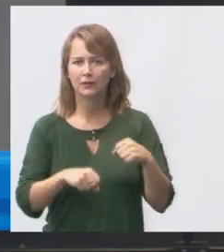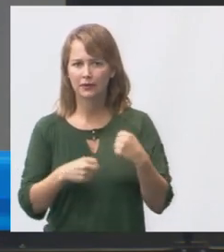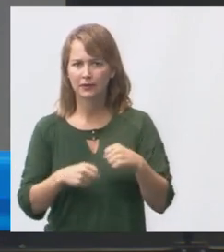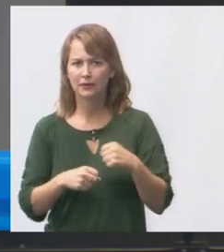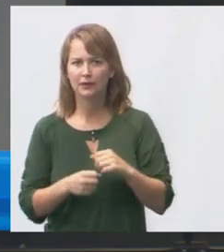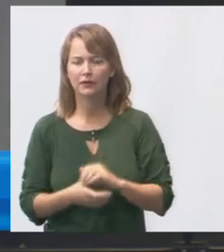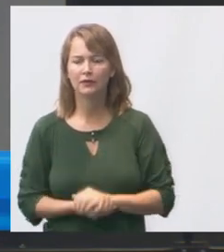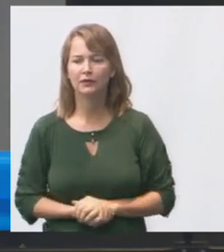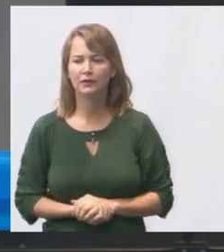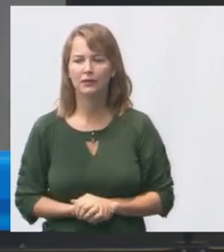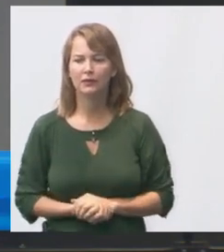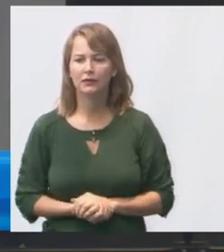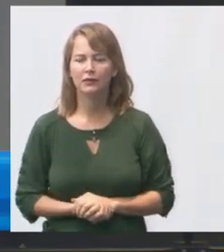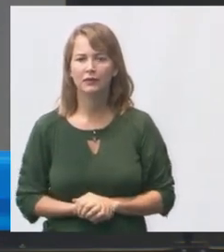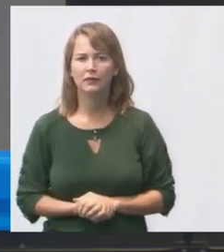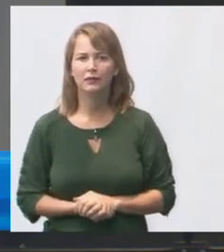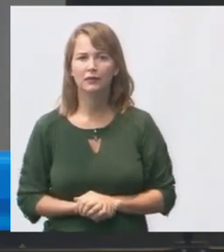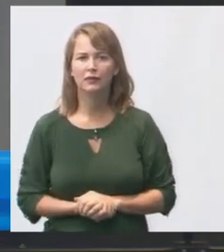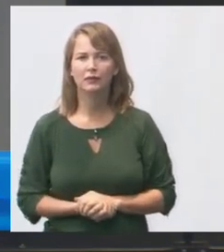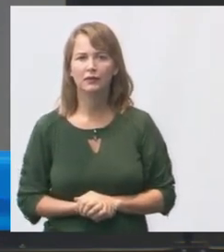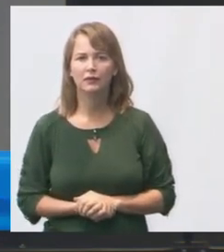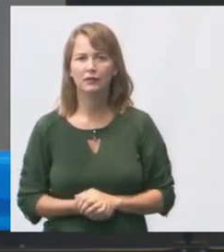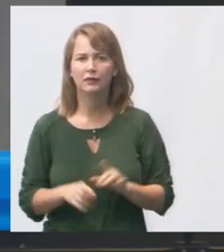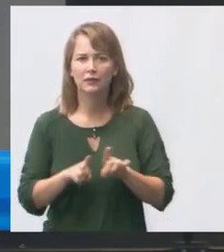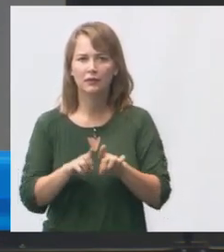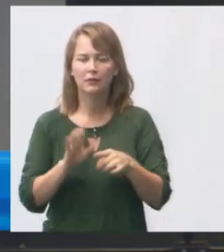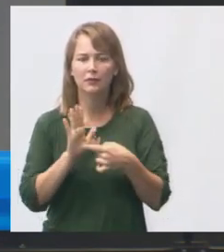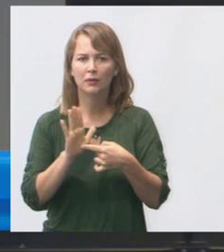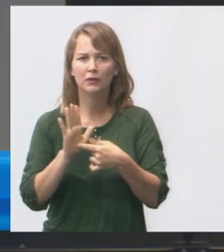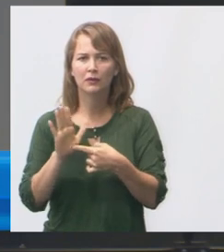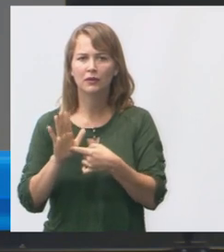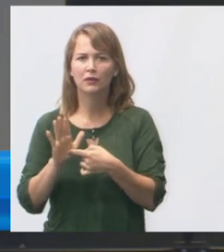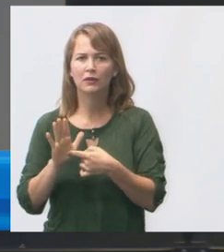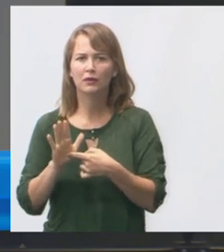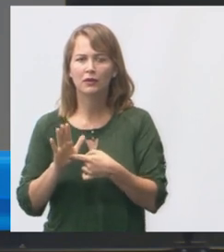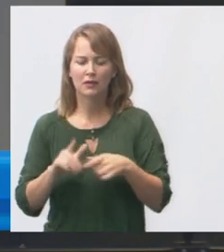banheiros falta de sinalização dos editores no piso